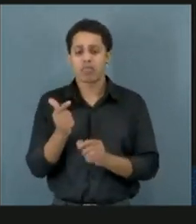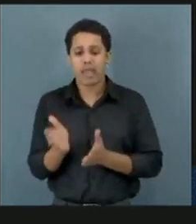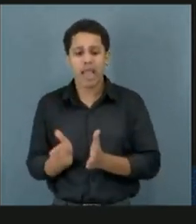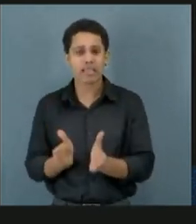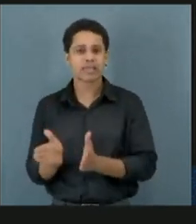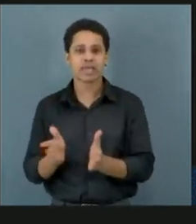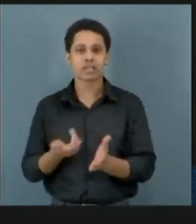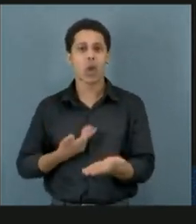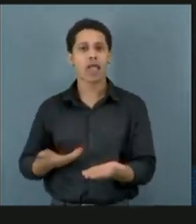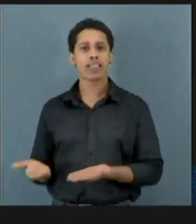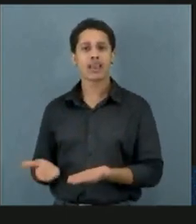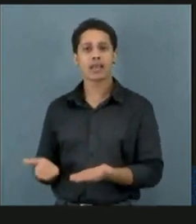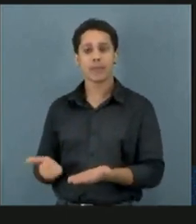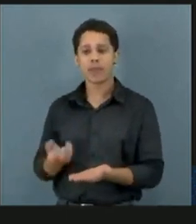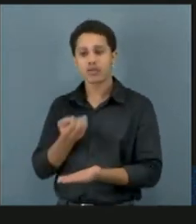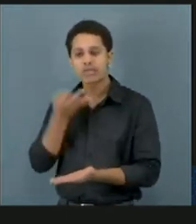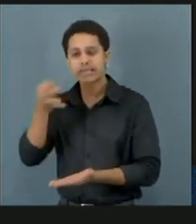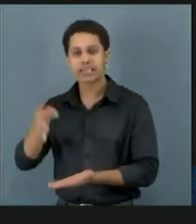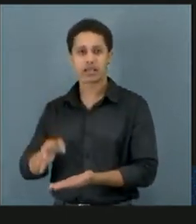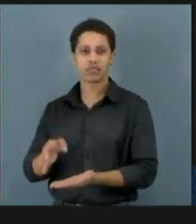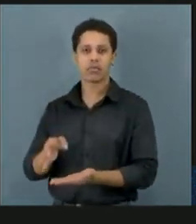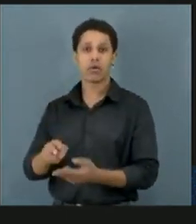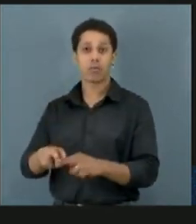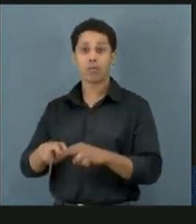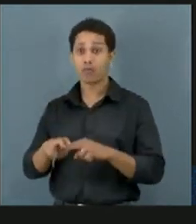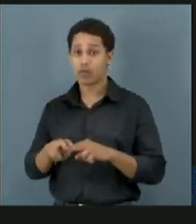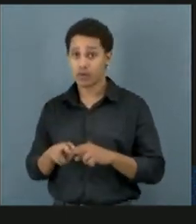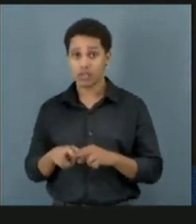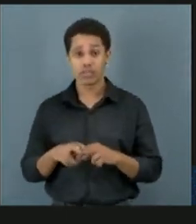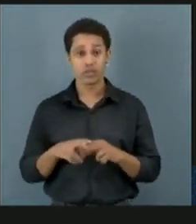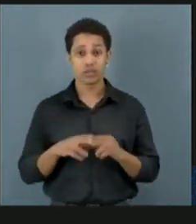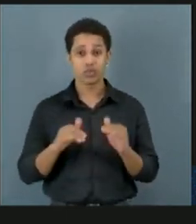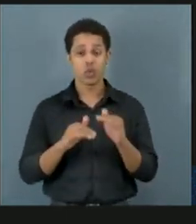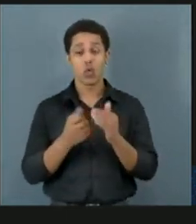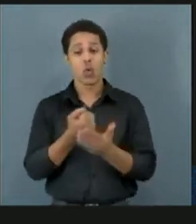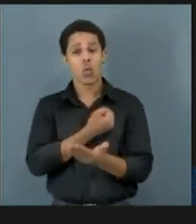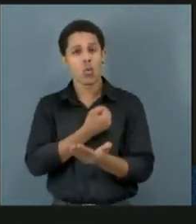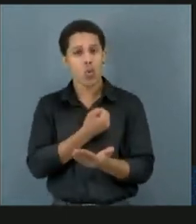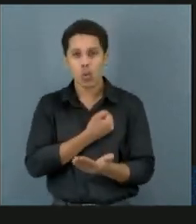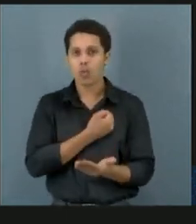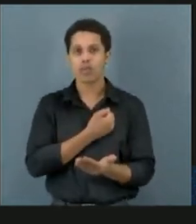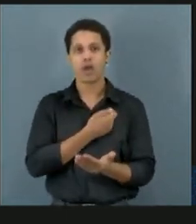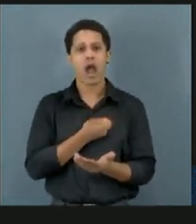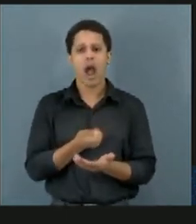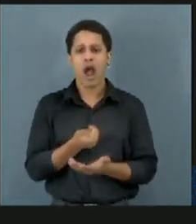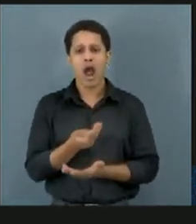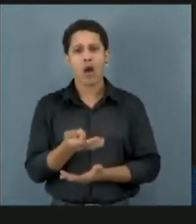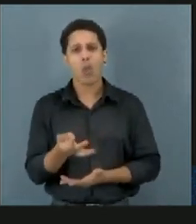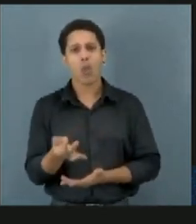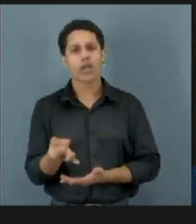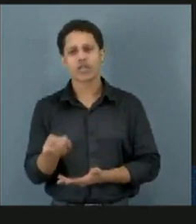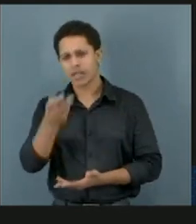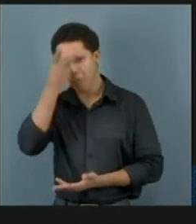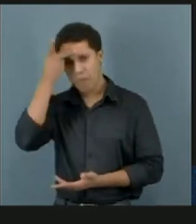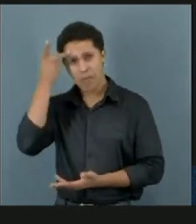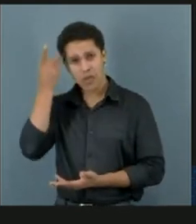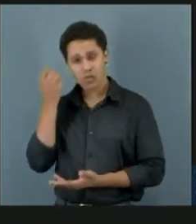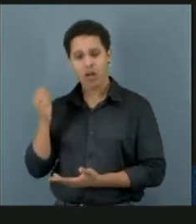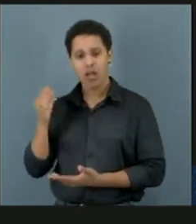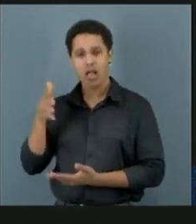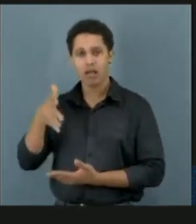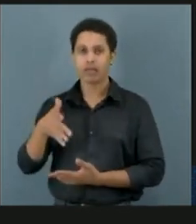ao tratamento adequadamente. Por isso, os níveis, os números, a quantidade de pessoas que